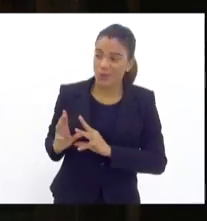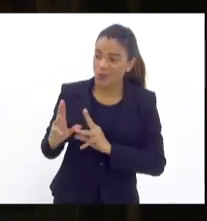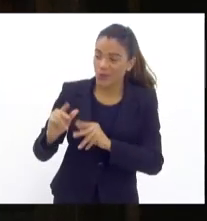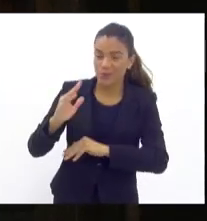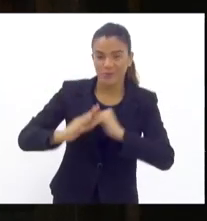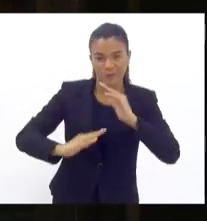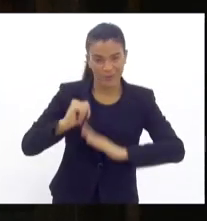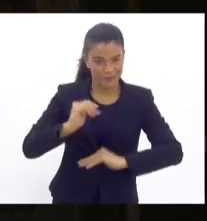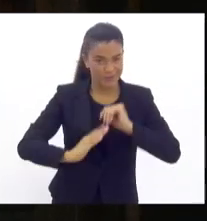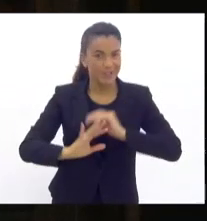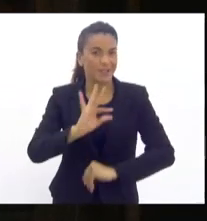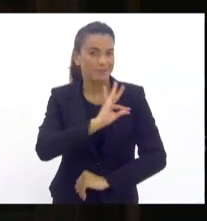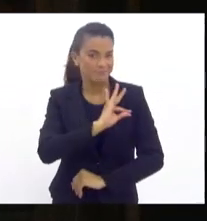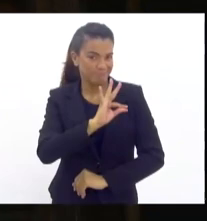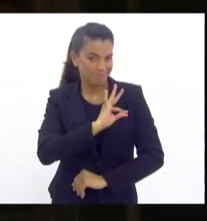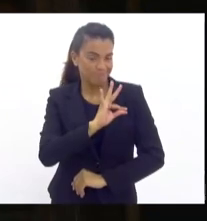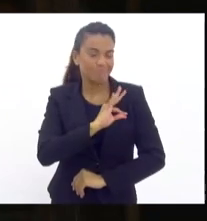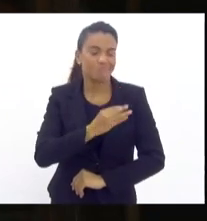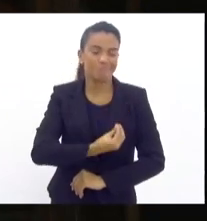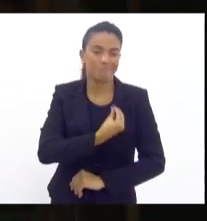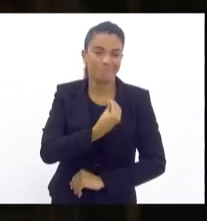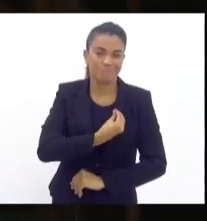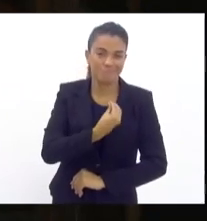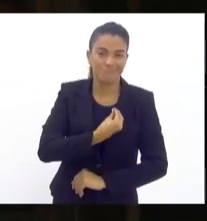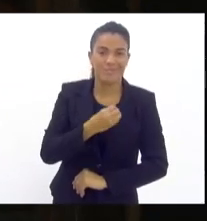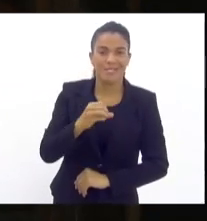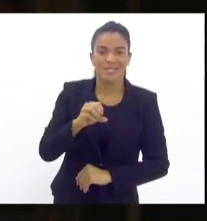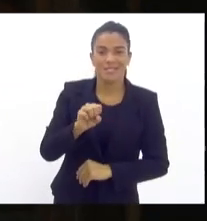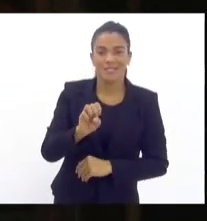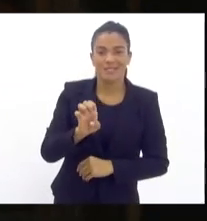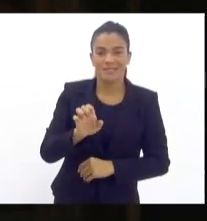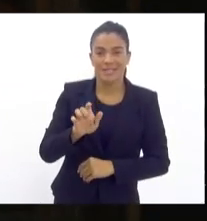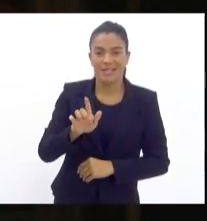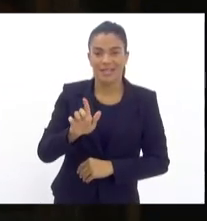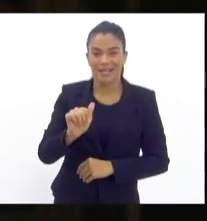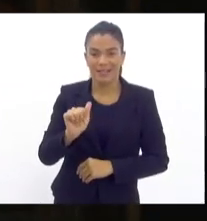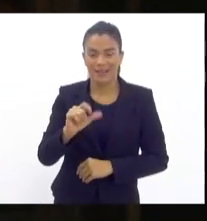meu ilustre amigo coronel Segala e os demais presentes.